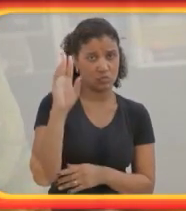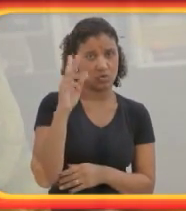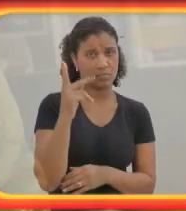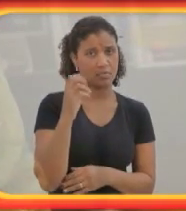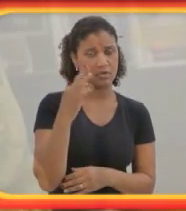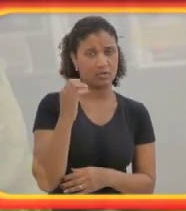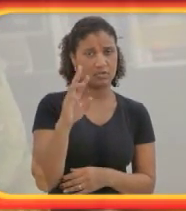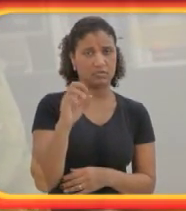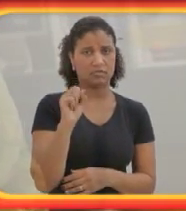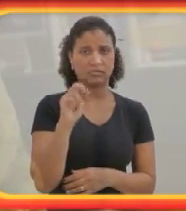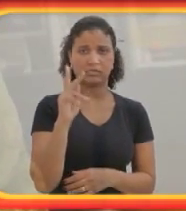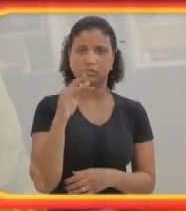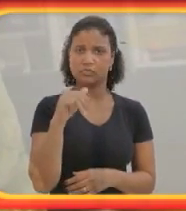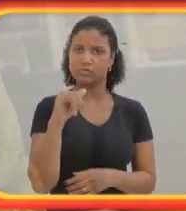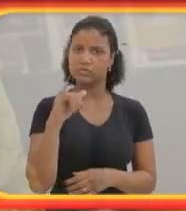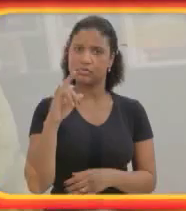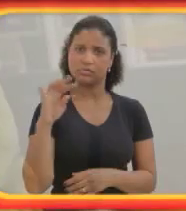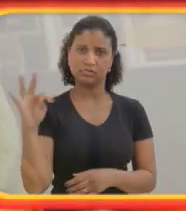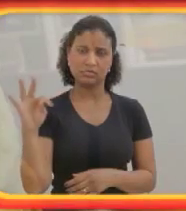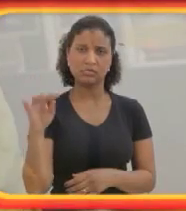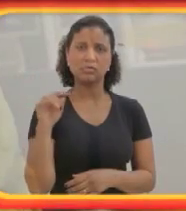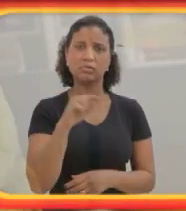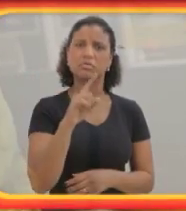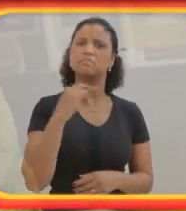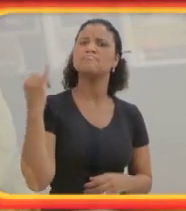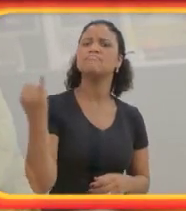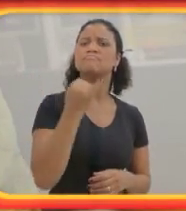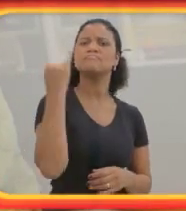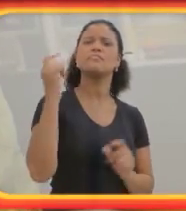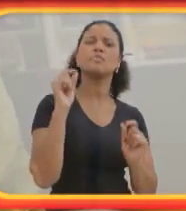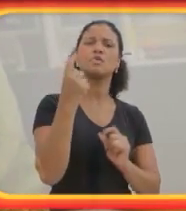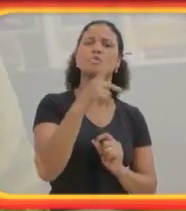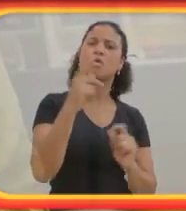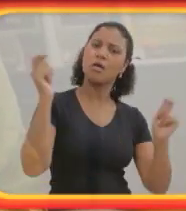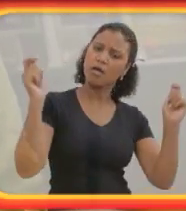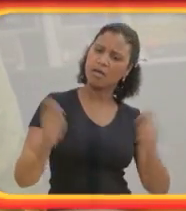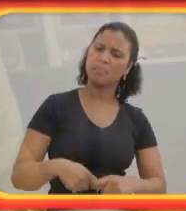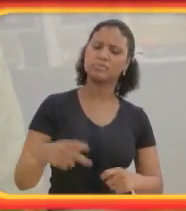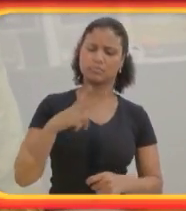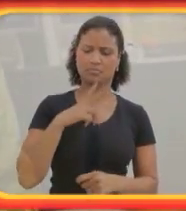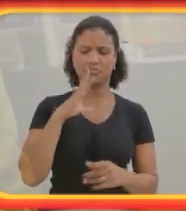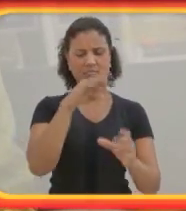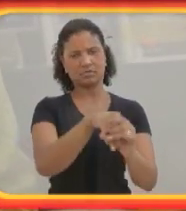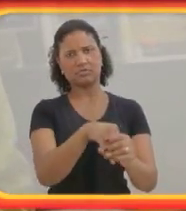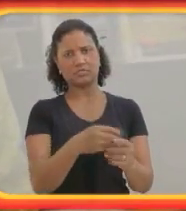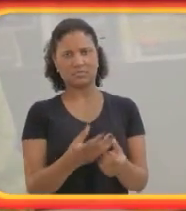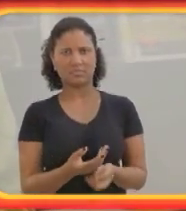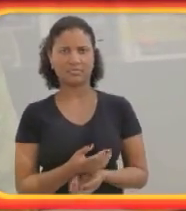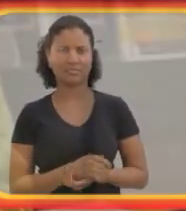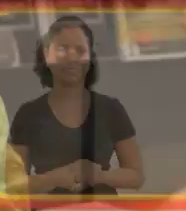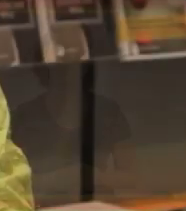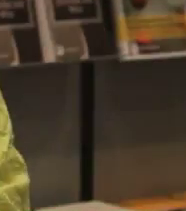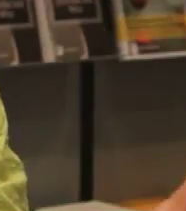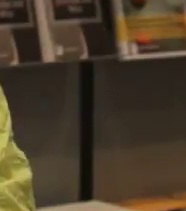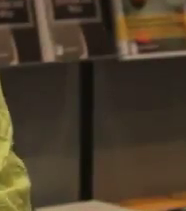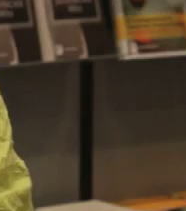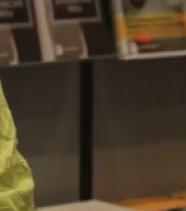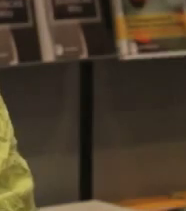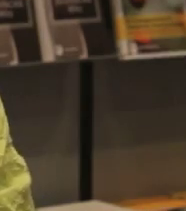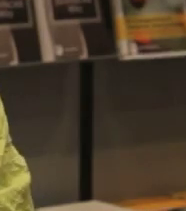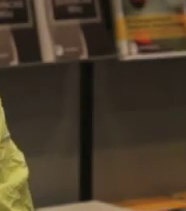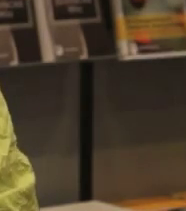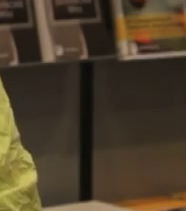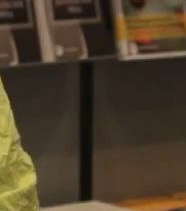na qual ele escreve sobre a vida profissional dele, que é bem incomum. Um homem de muito estudo, Dr. Peter Schmidt, que é